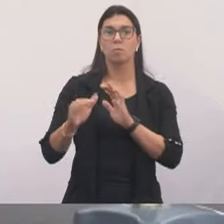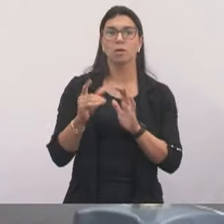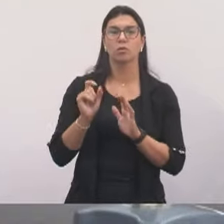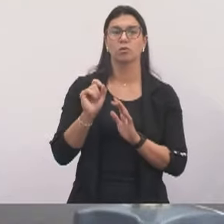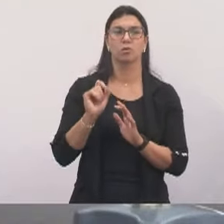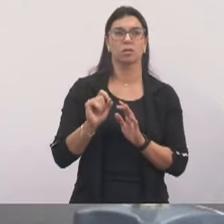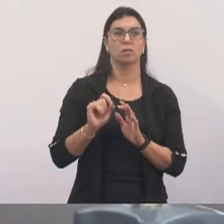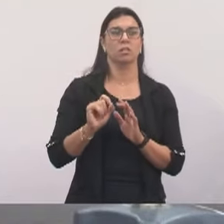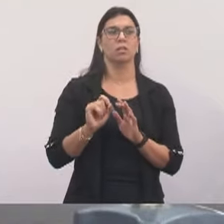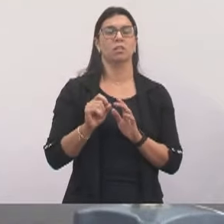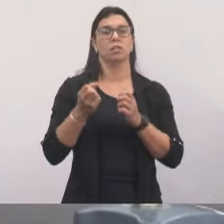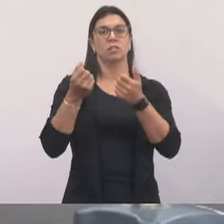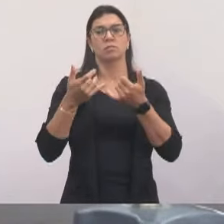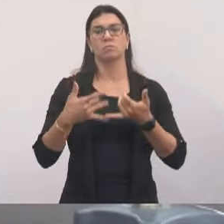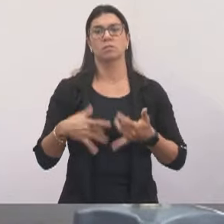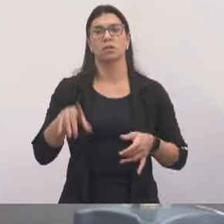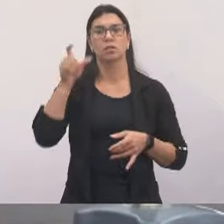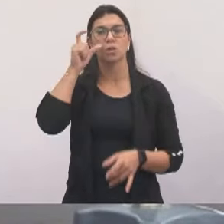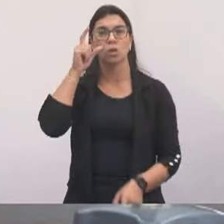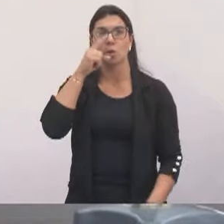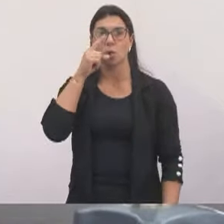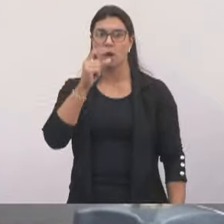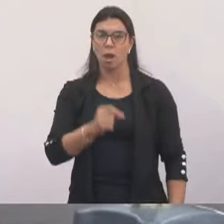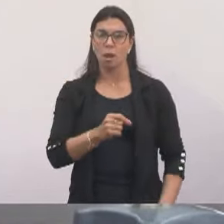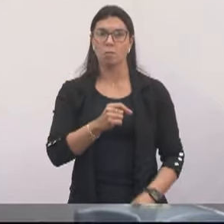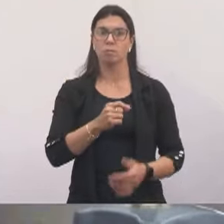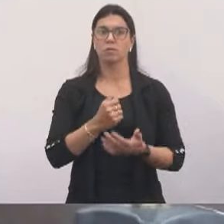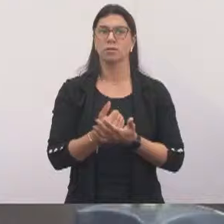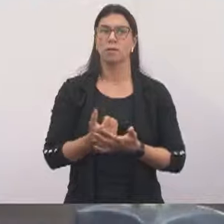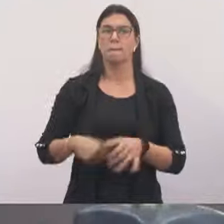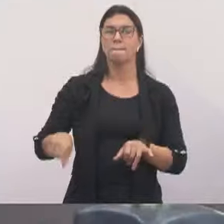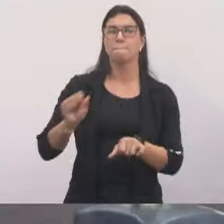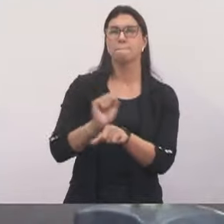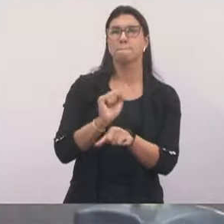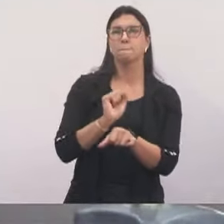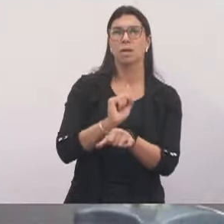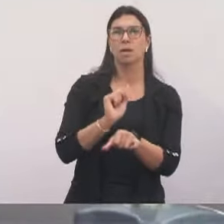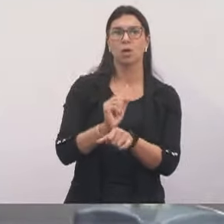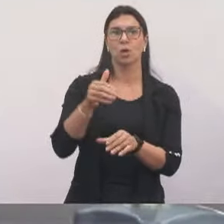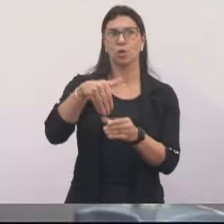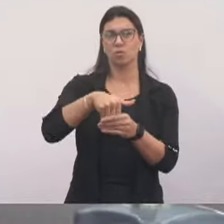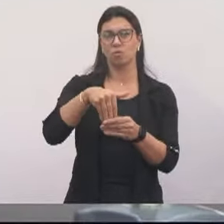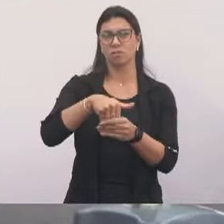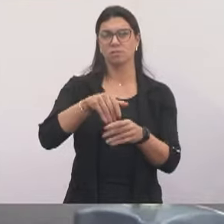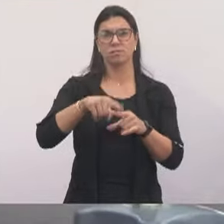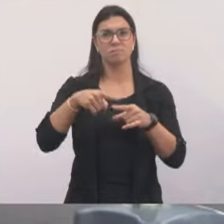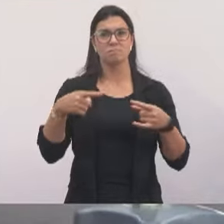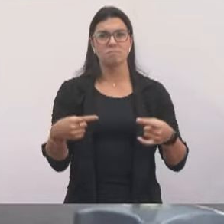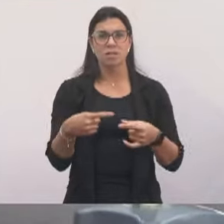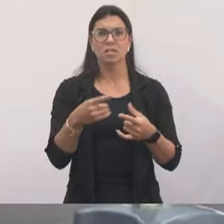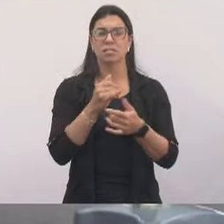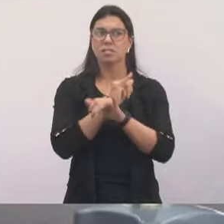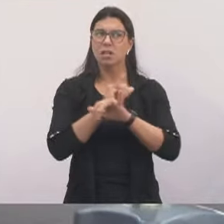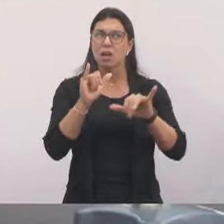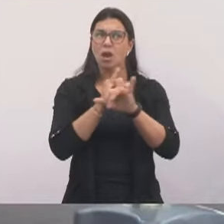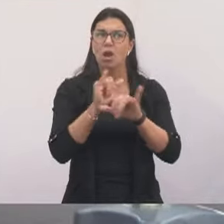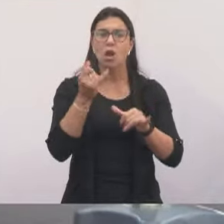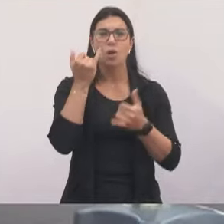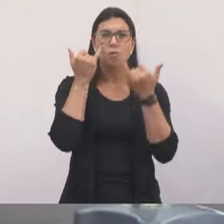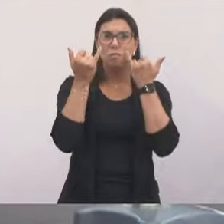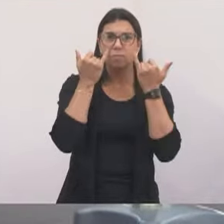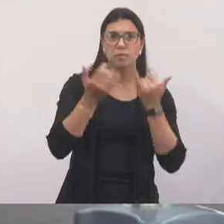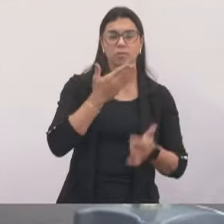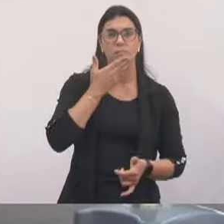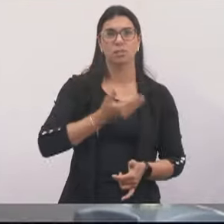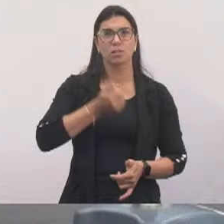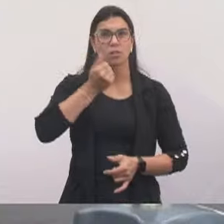aqui, dizendo que o Abre suspende a votação. Essa é a forma de a gente conseguir informar melhor as pessoas, é um jornalismo